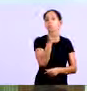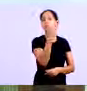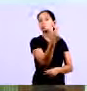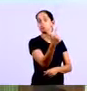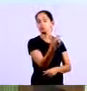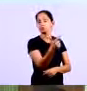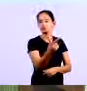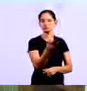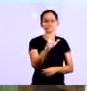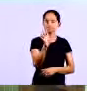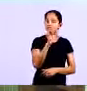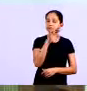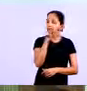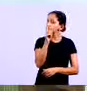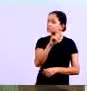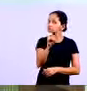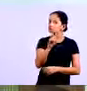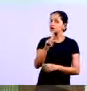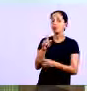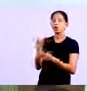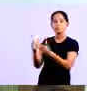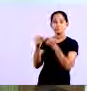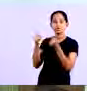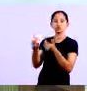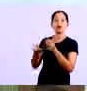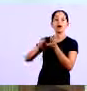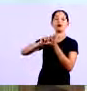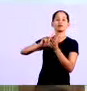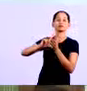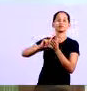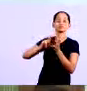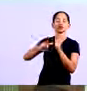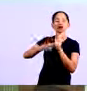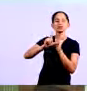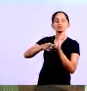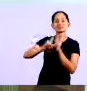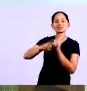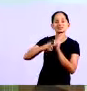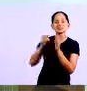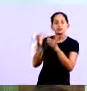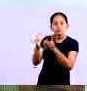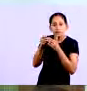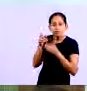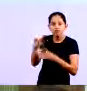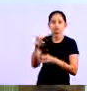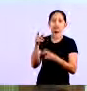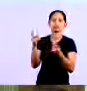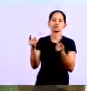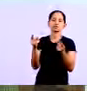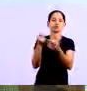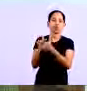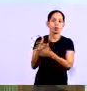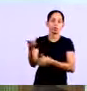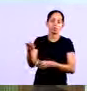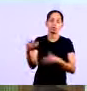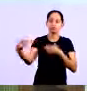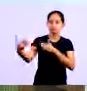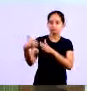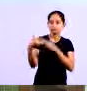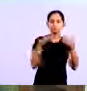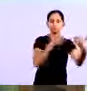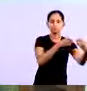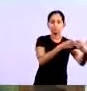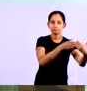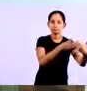a no comércio ou até mesmo na indústria né então assim é importante que você faça o controle de estoque para que você saiba que através do